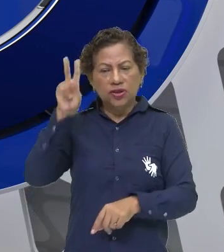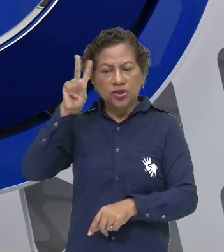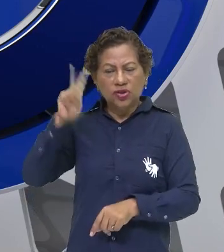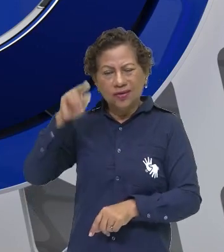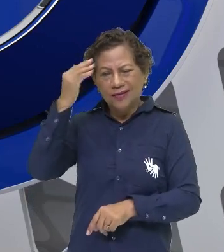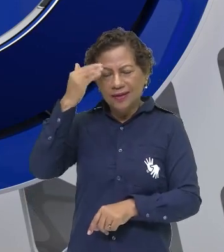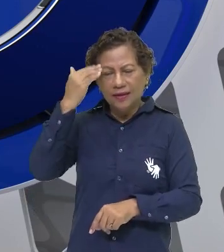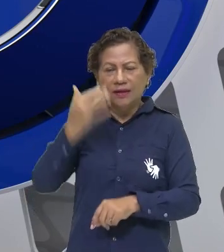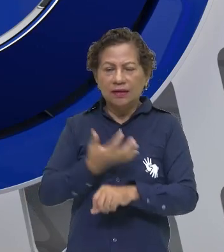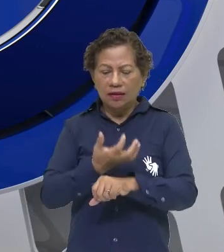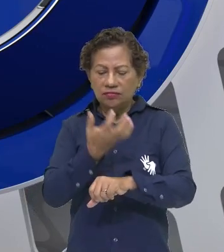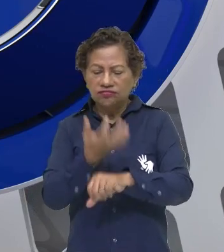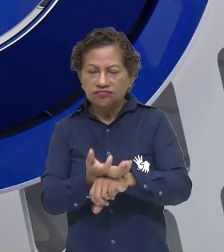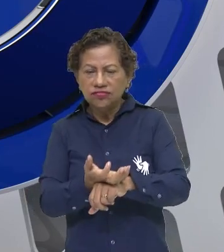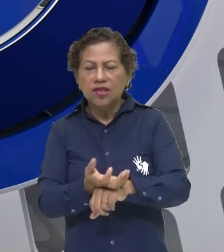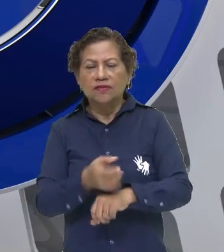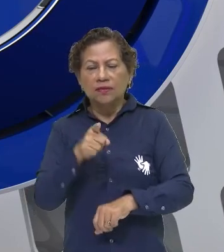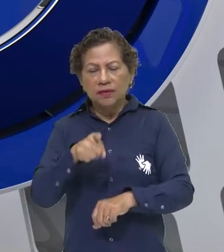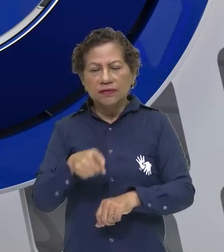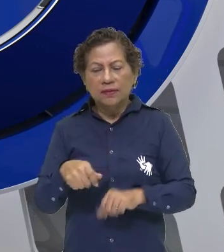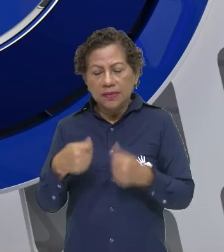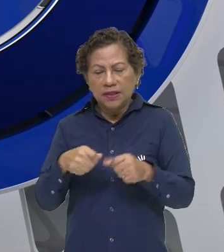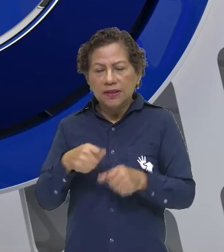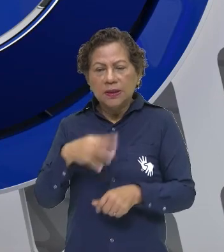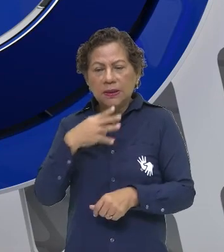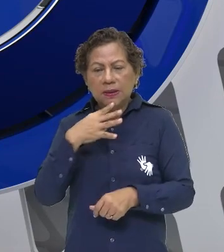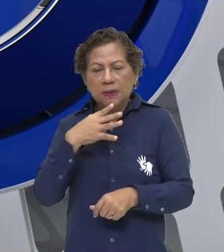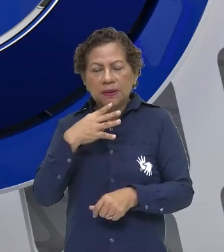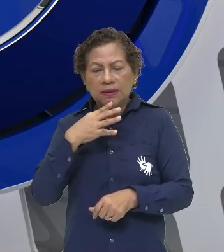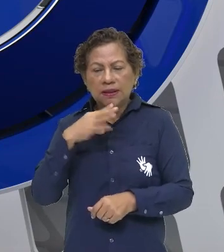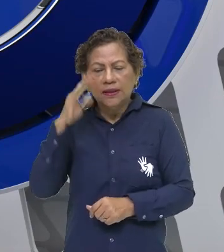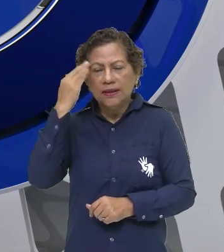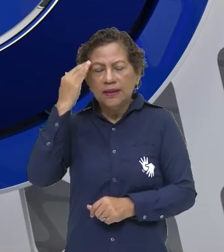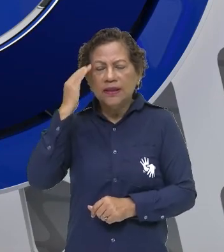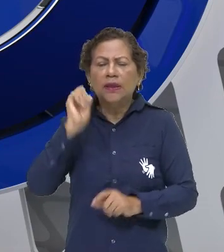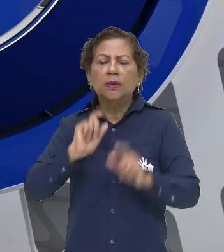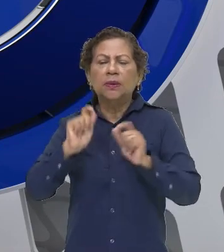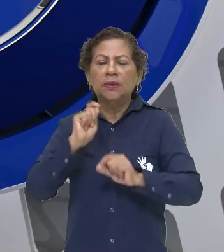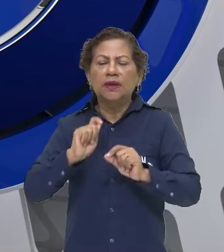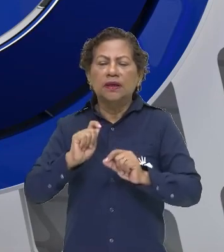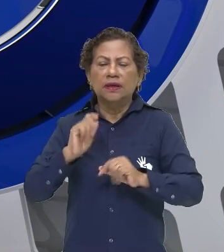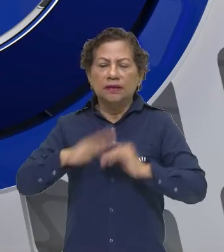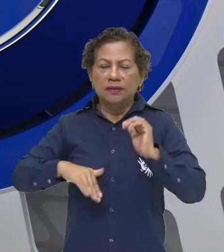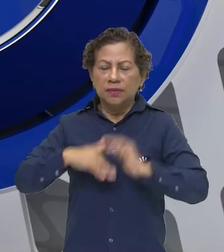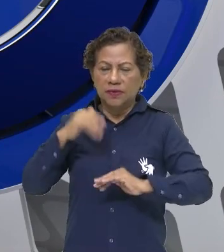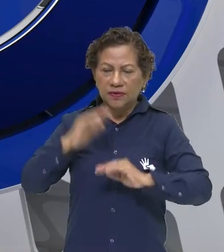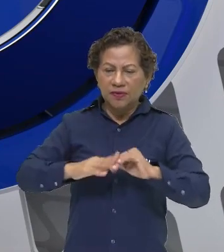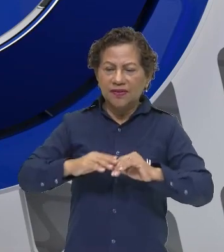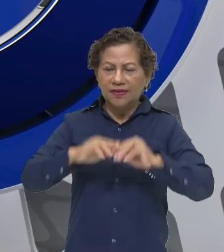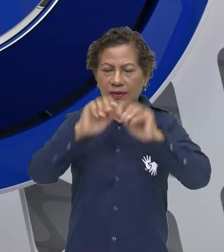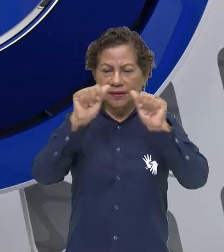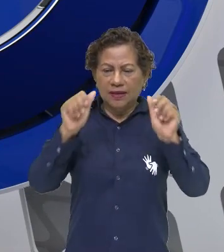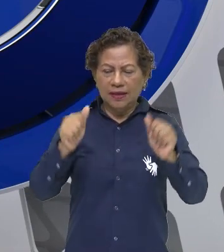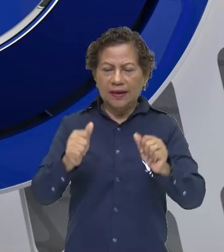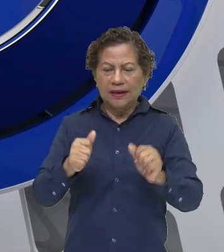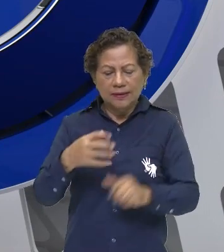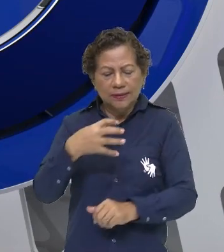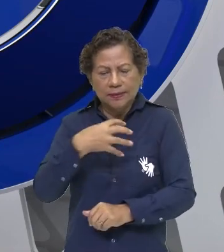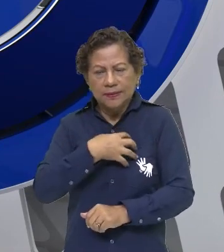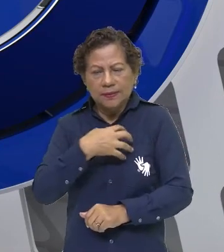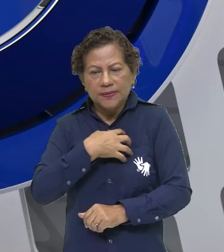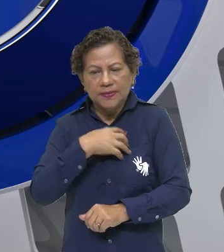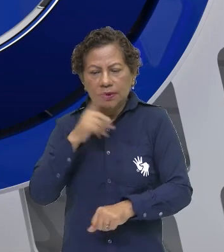porque só assim você vai conseguir entender o que os artistas estavam querendo se expressar naquele